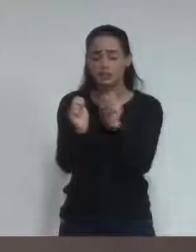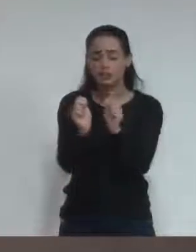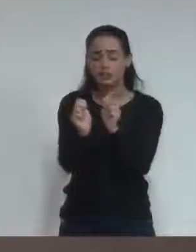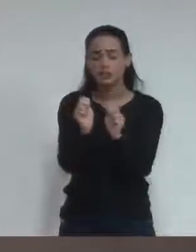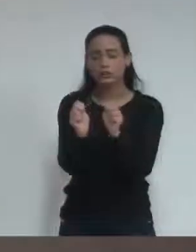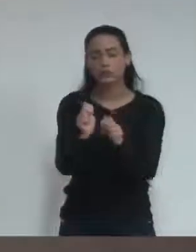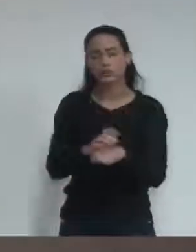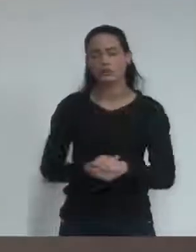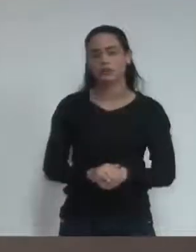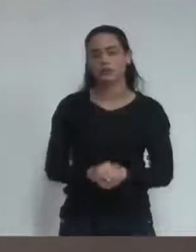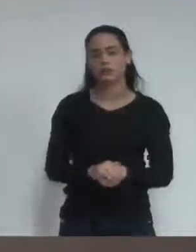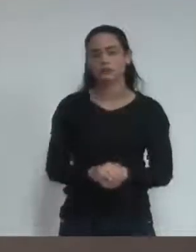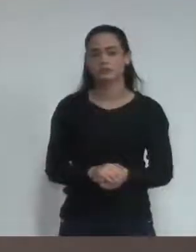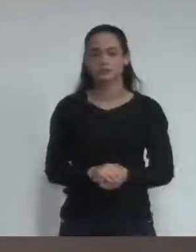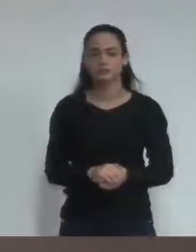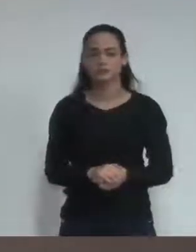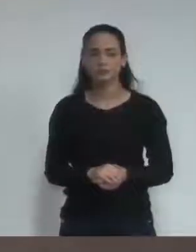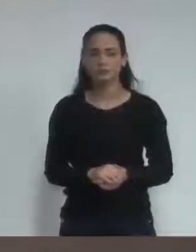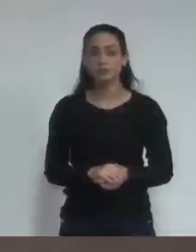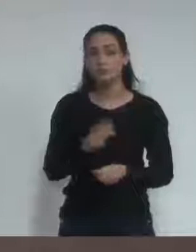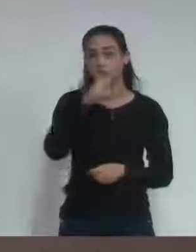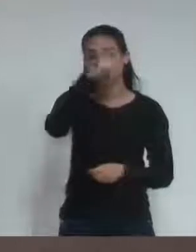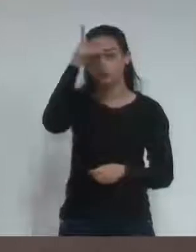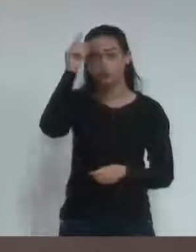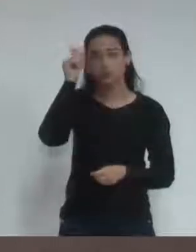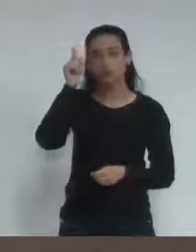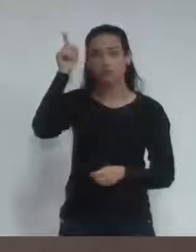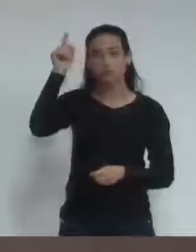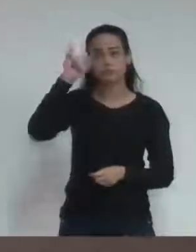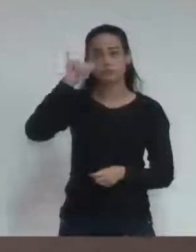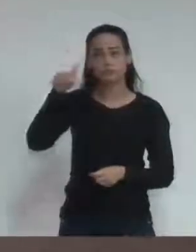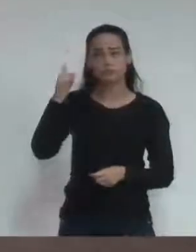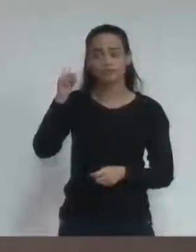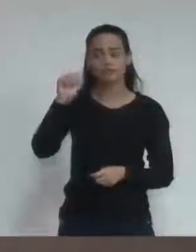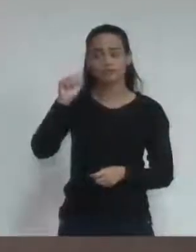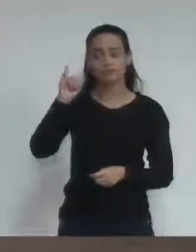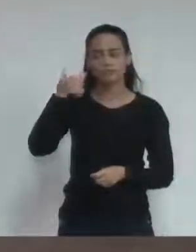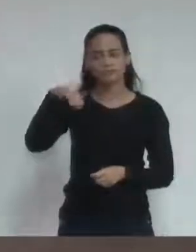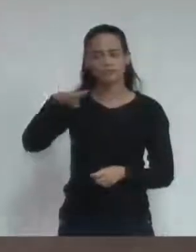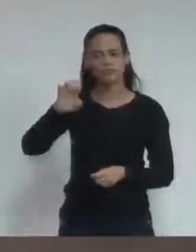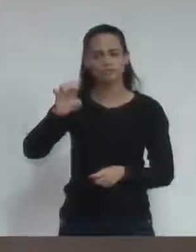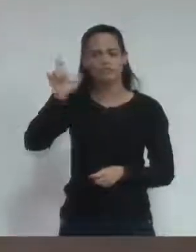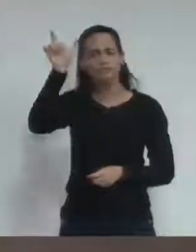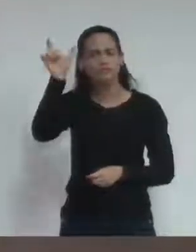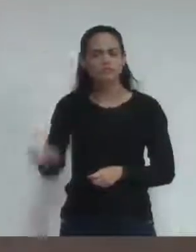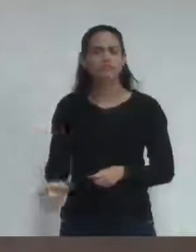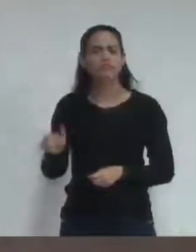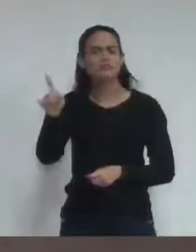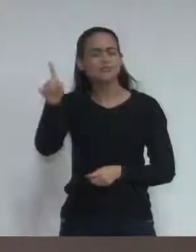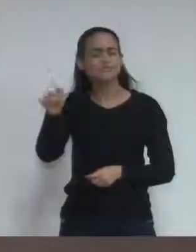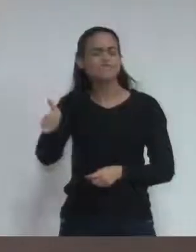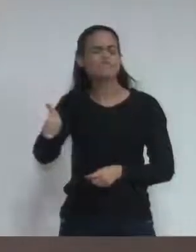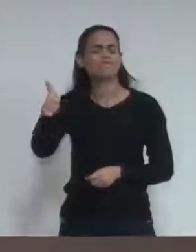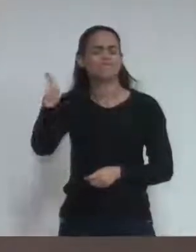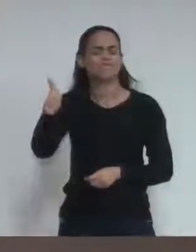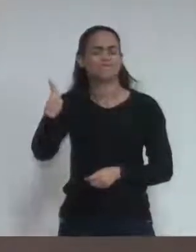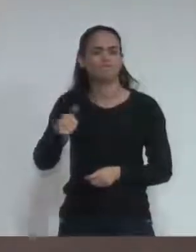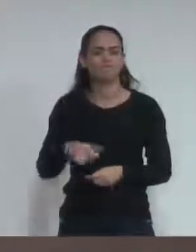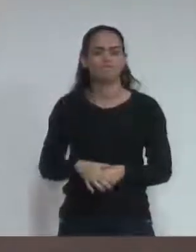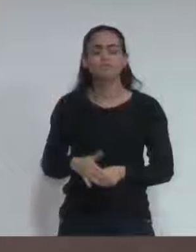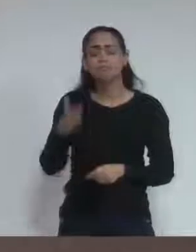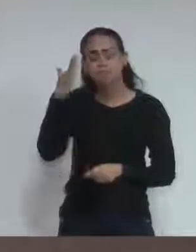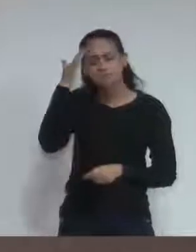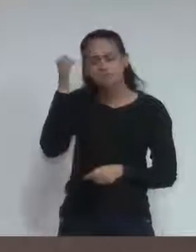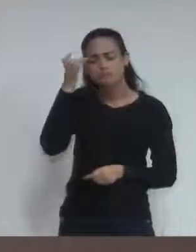realmente você tem razão, Marcos. É um gentleman, é uma pessoa dócil, uma pessoa tranquila. E eu sei separar